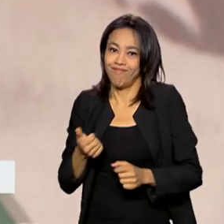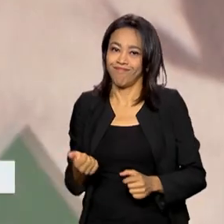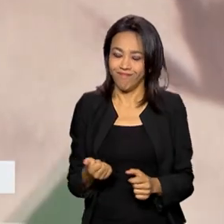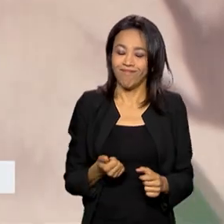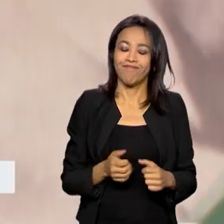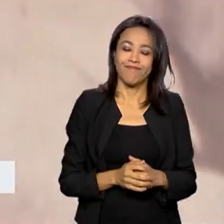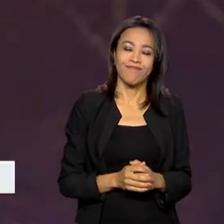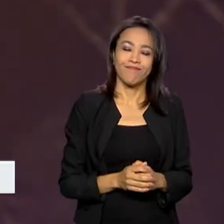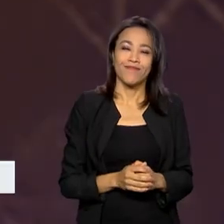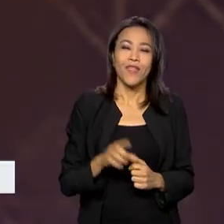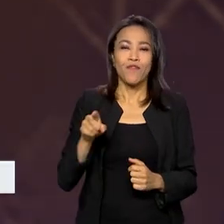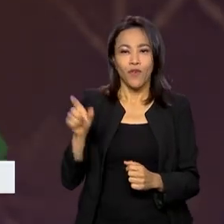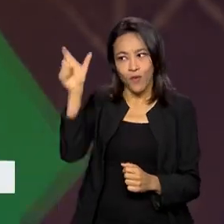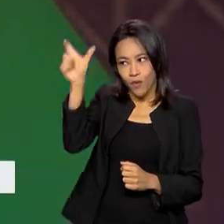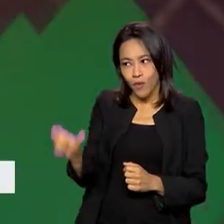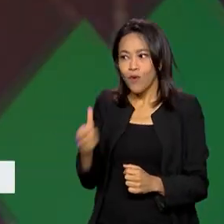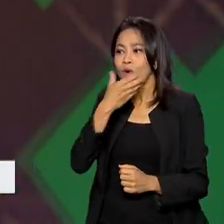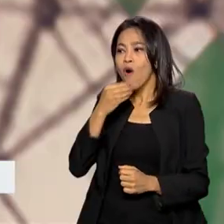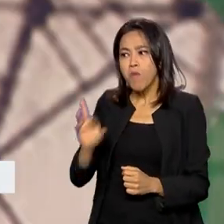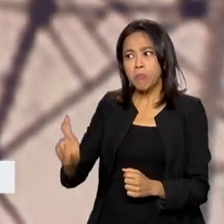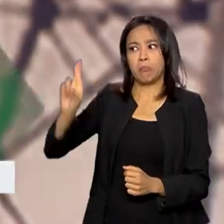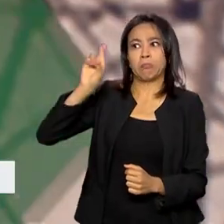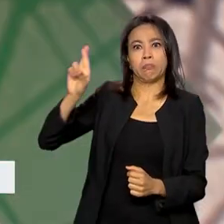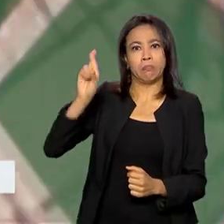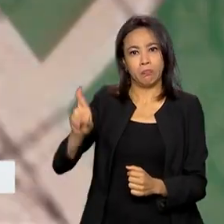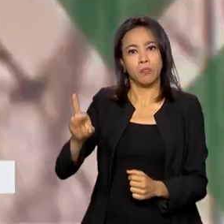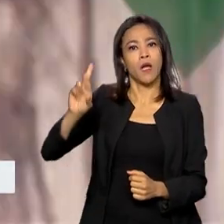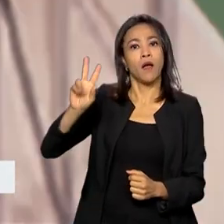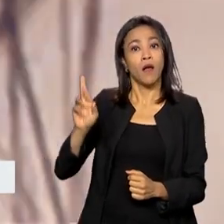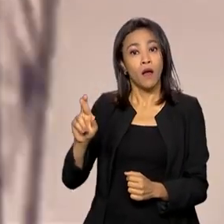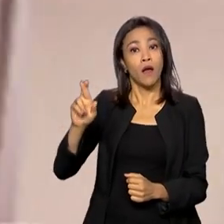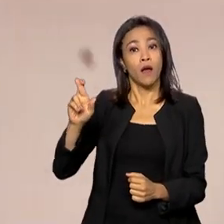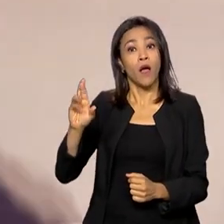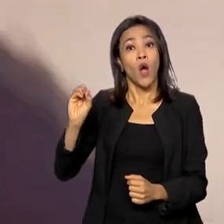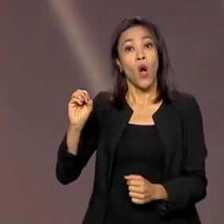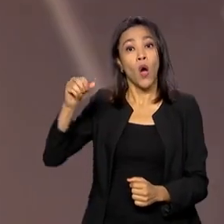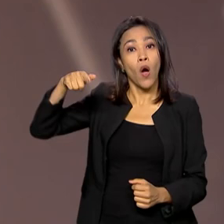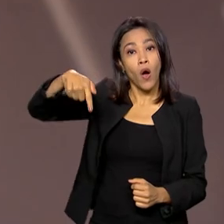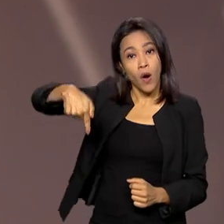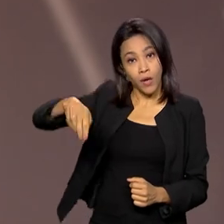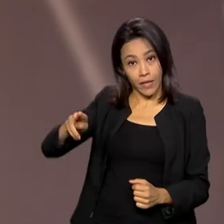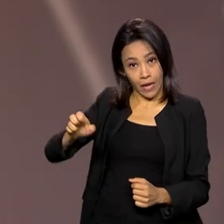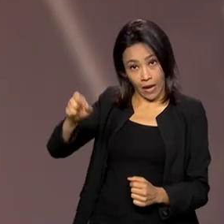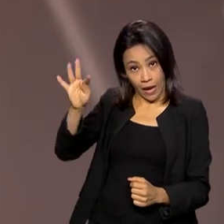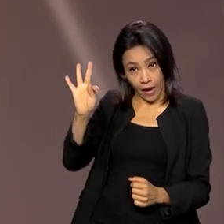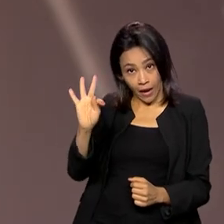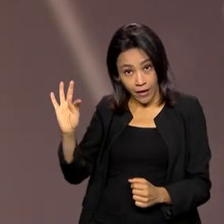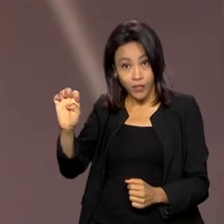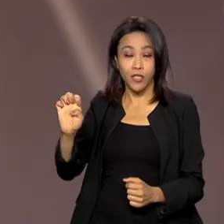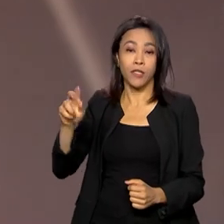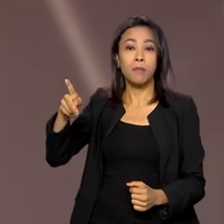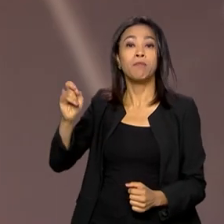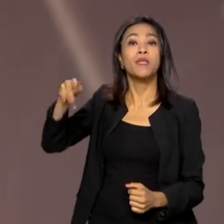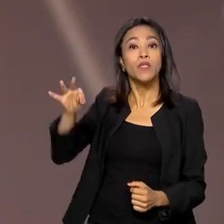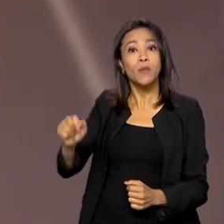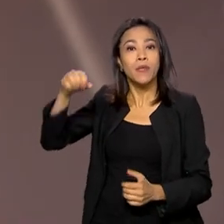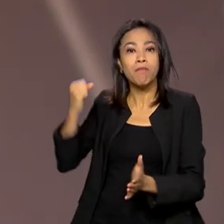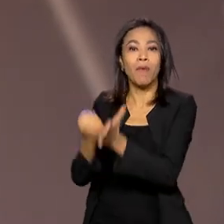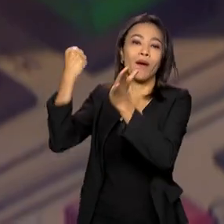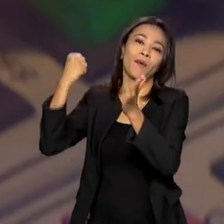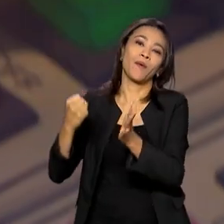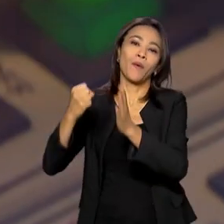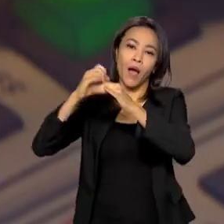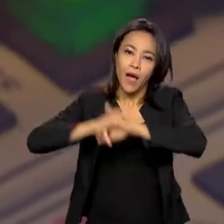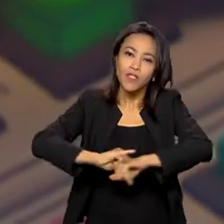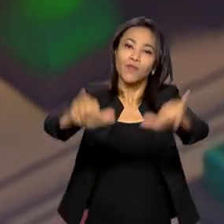Foi liderada pelo Roquete Pinto nesse processo. E marcou o início da transmissão radiofônica no